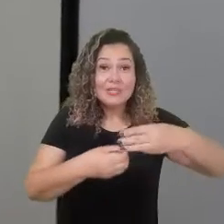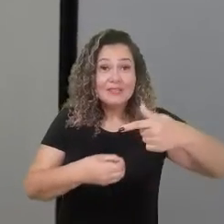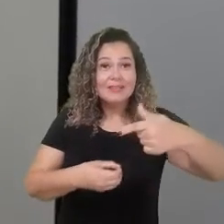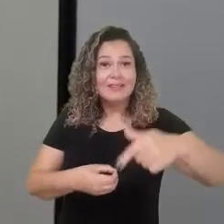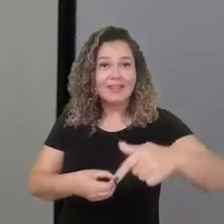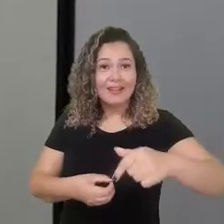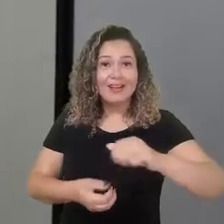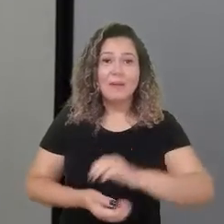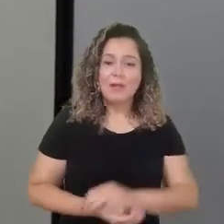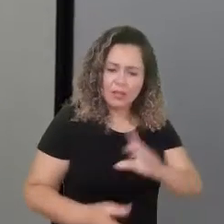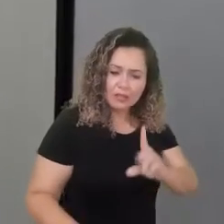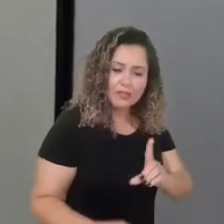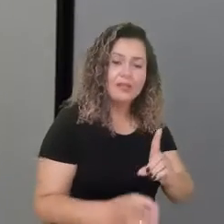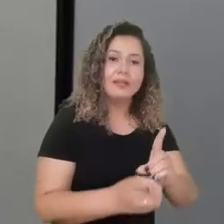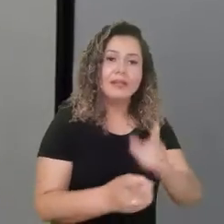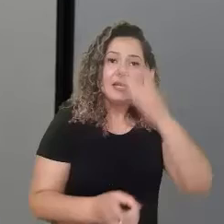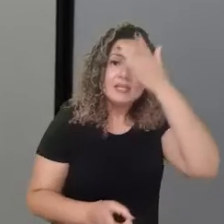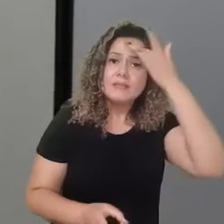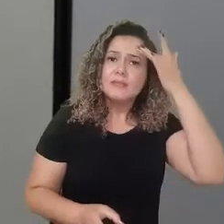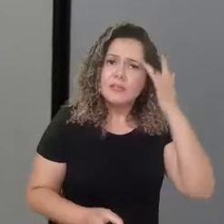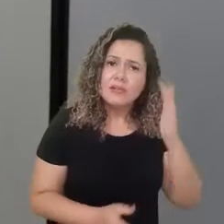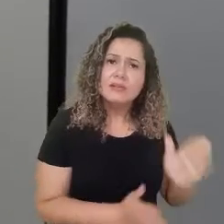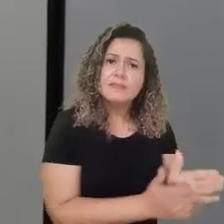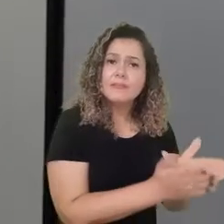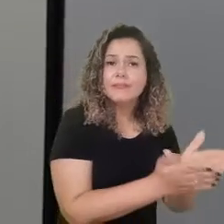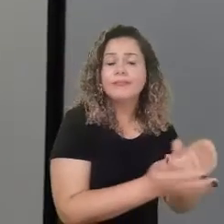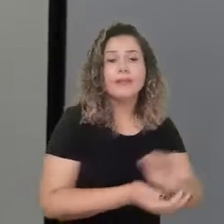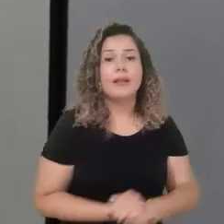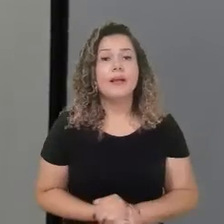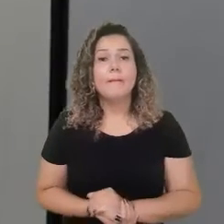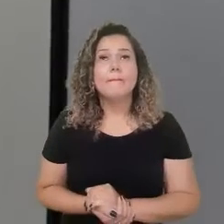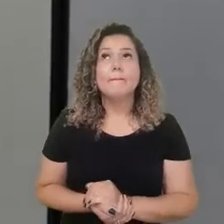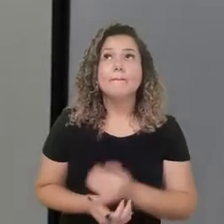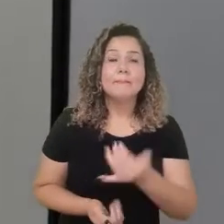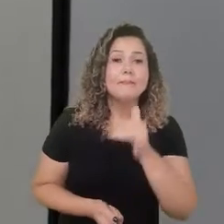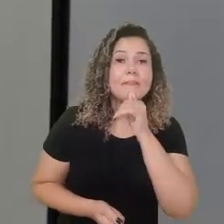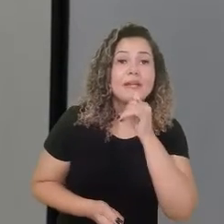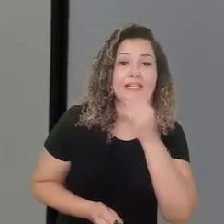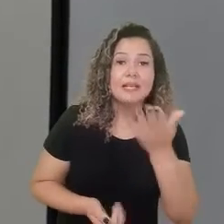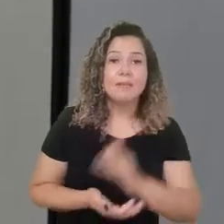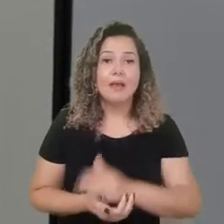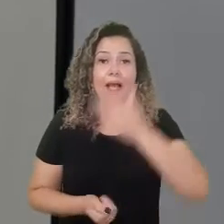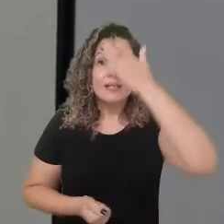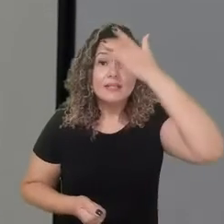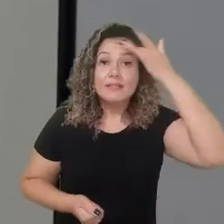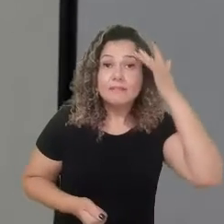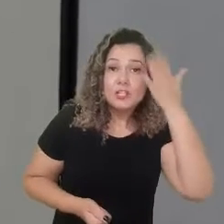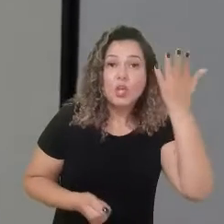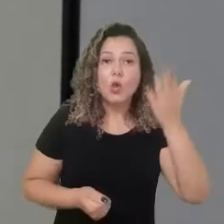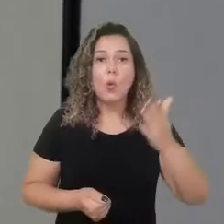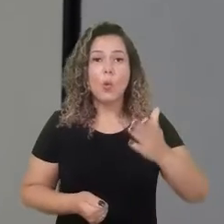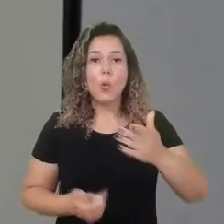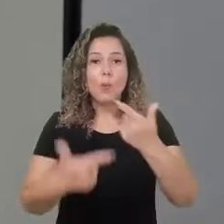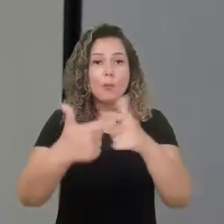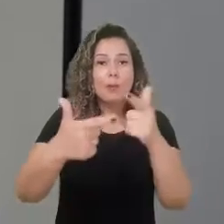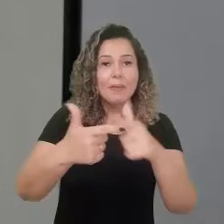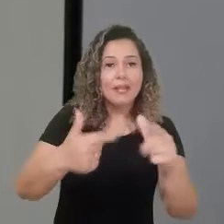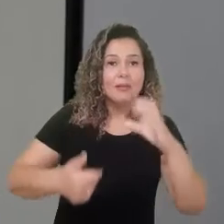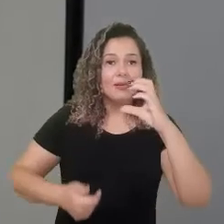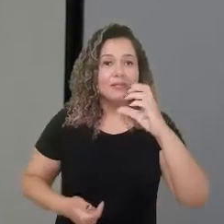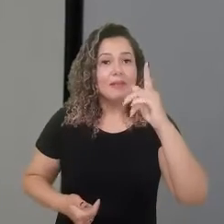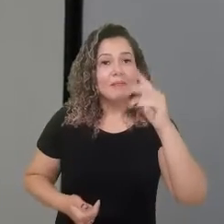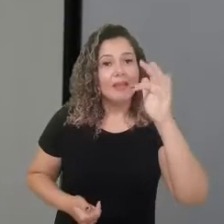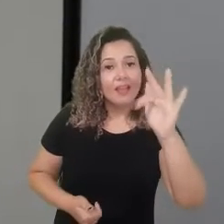Lagoas para poder falar com uma população carente que às vezes está com algum problema no CPF, precisava de fazer a declaração de imposto de